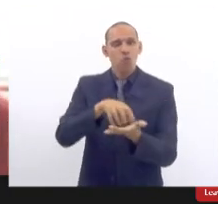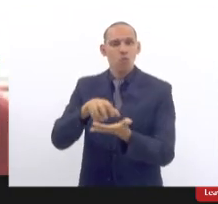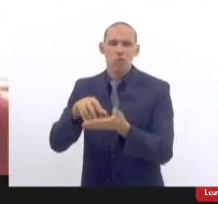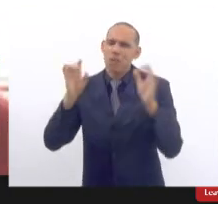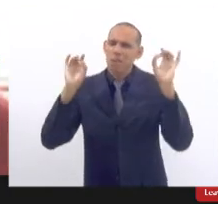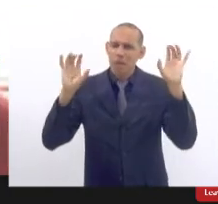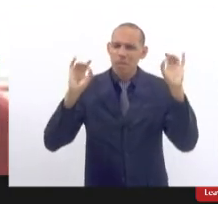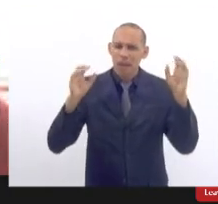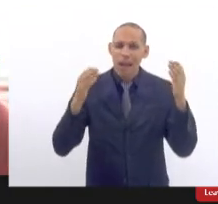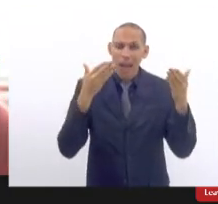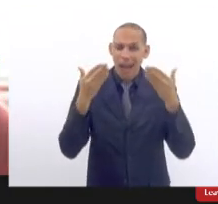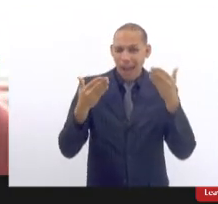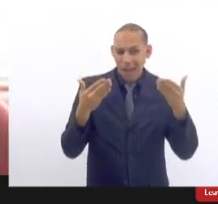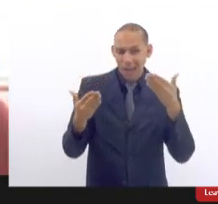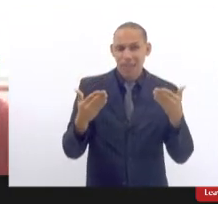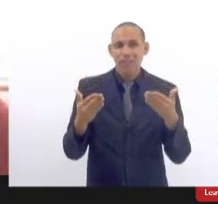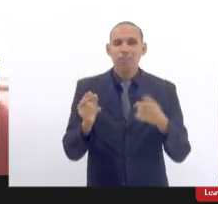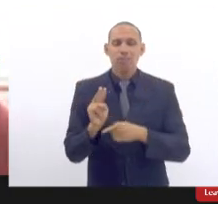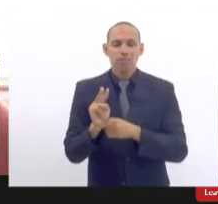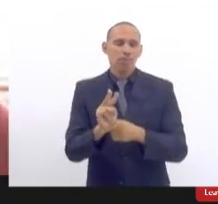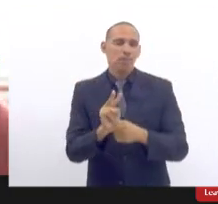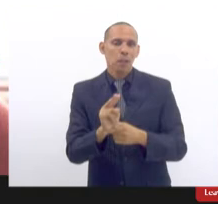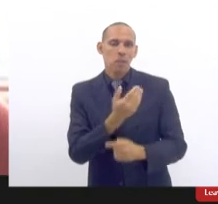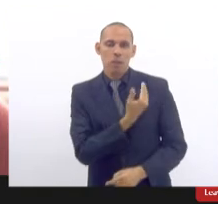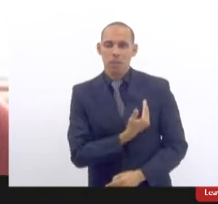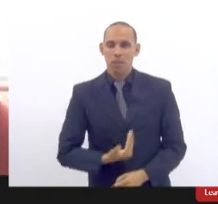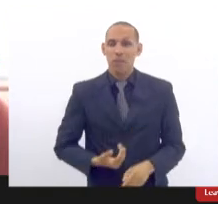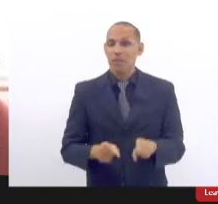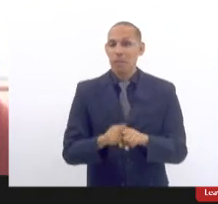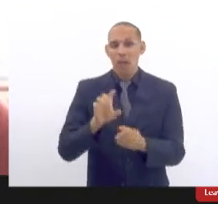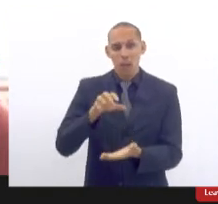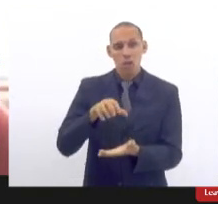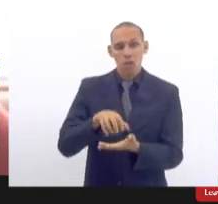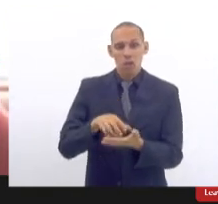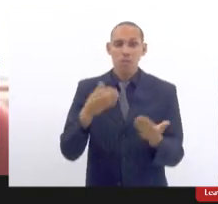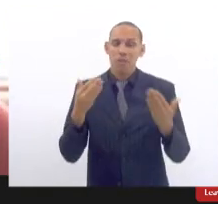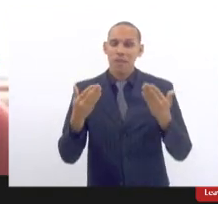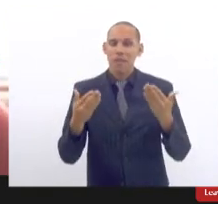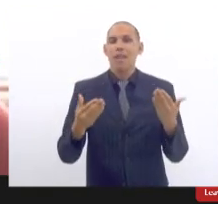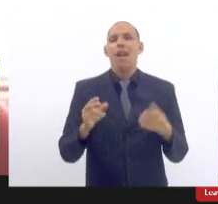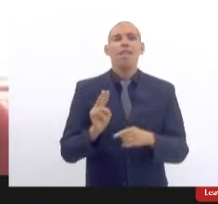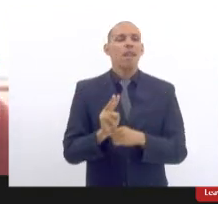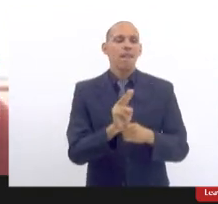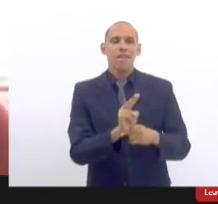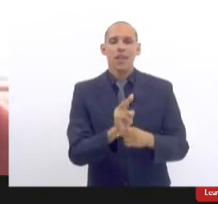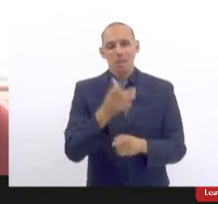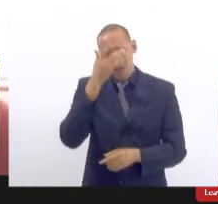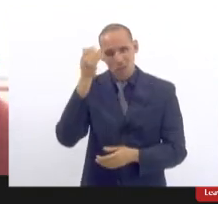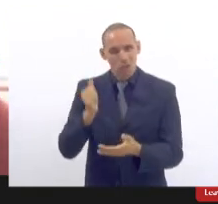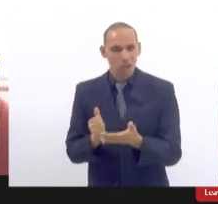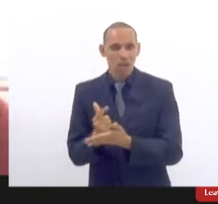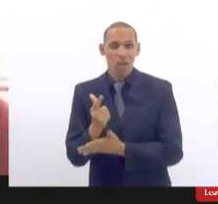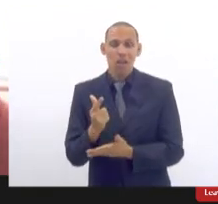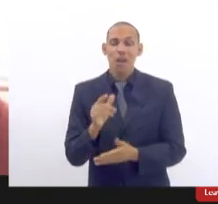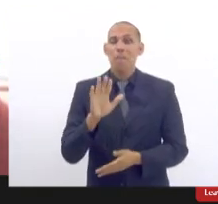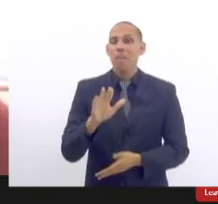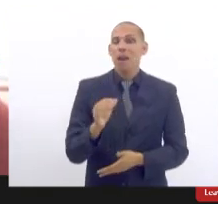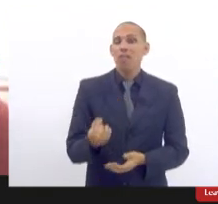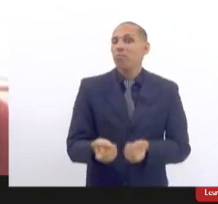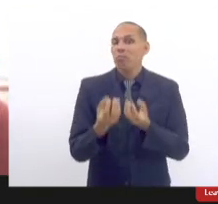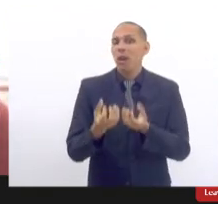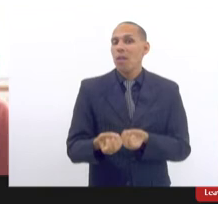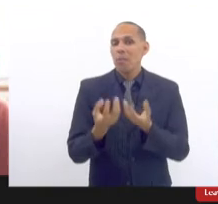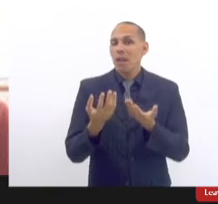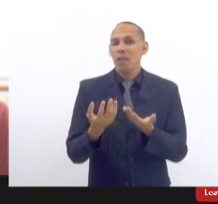que atendem a área da fazenda pública quanto núcleos especializados de defesa do consumidor não há dados sobre essa